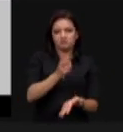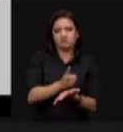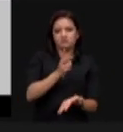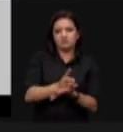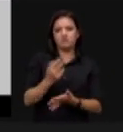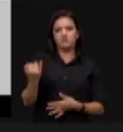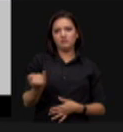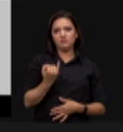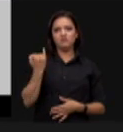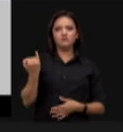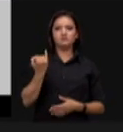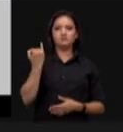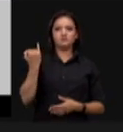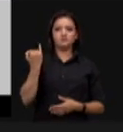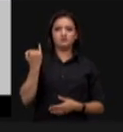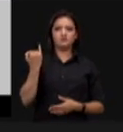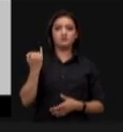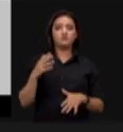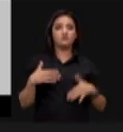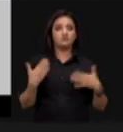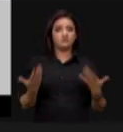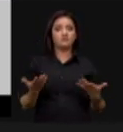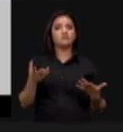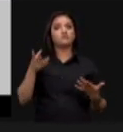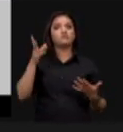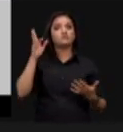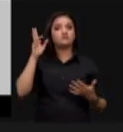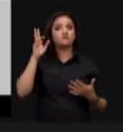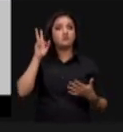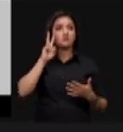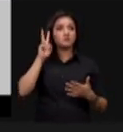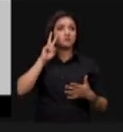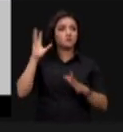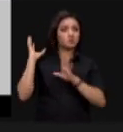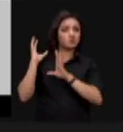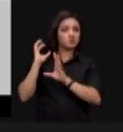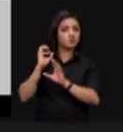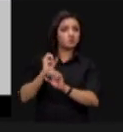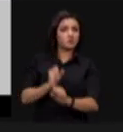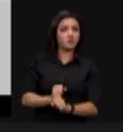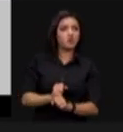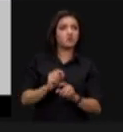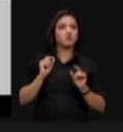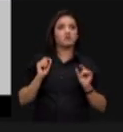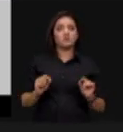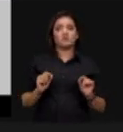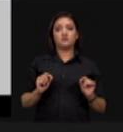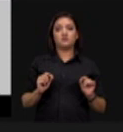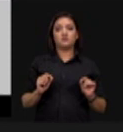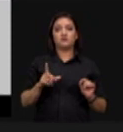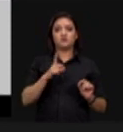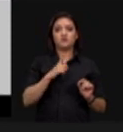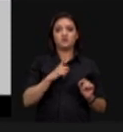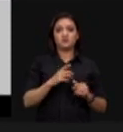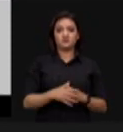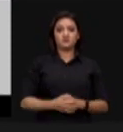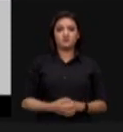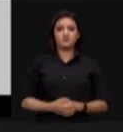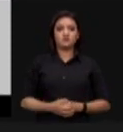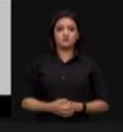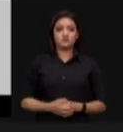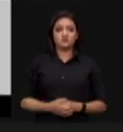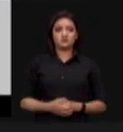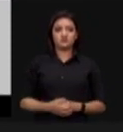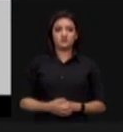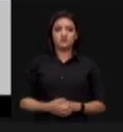e aqui é que historicamente o setor de energia é regulado com rigidez eu vou passar a vossas